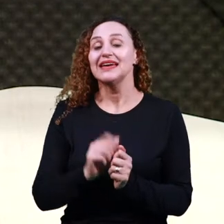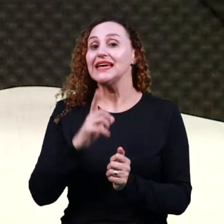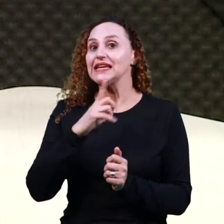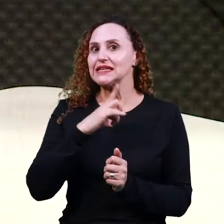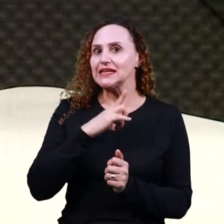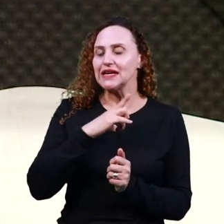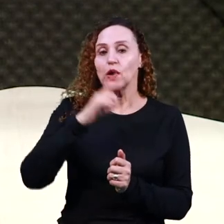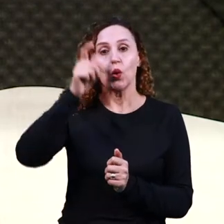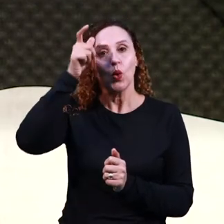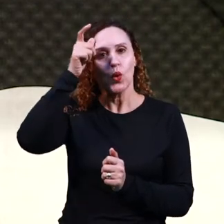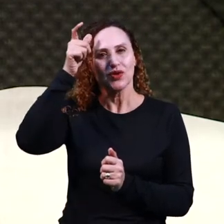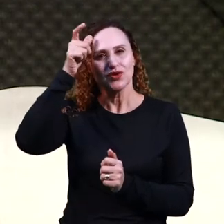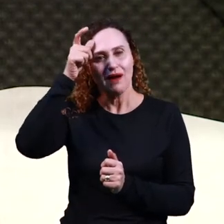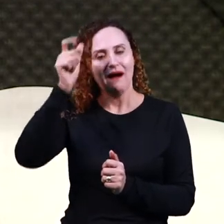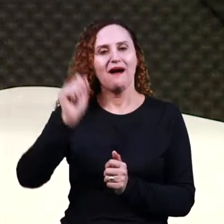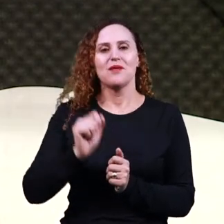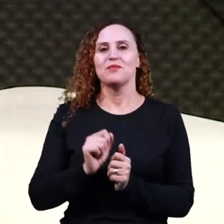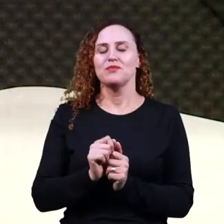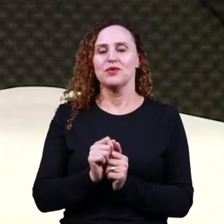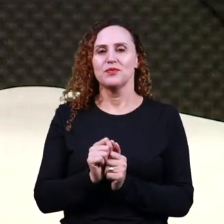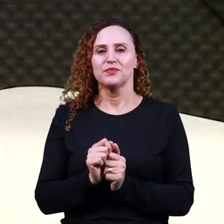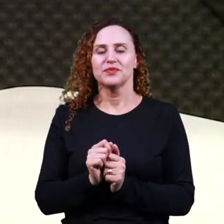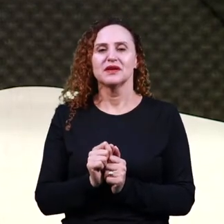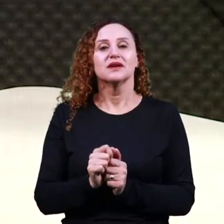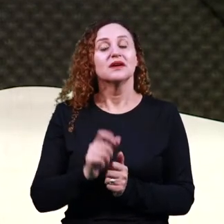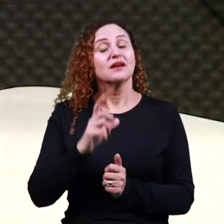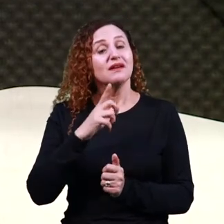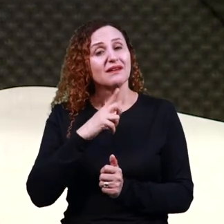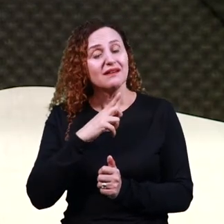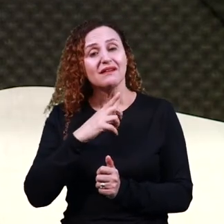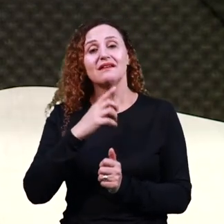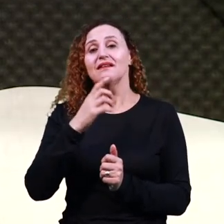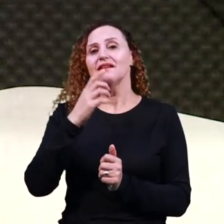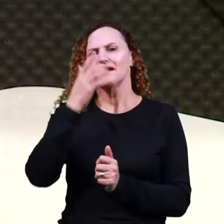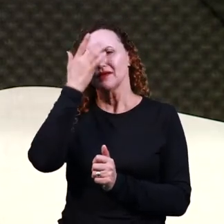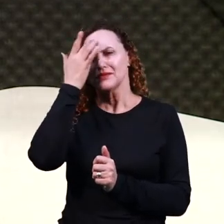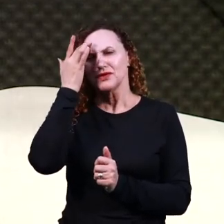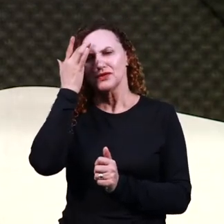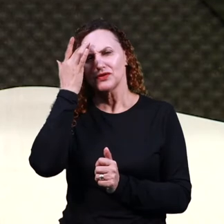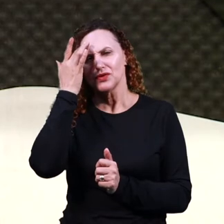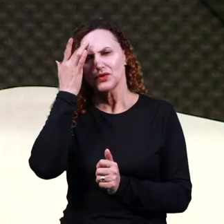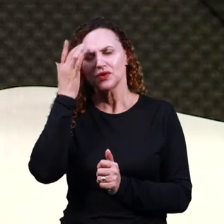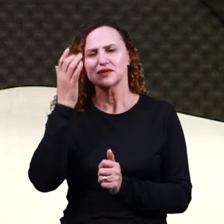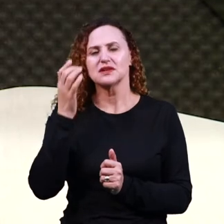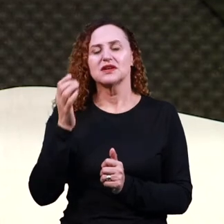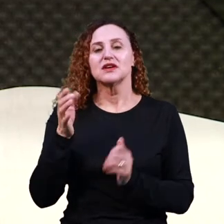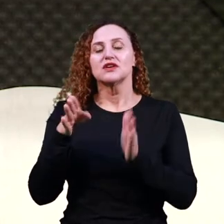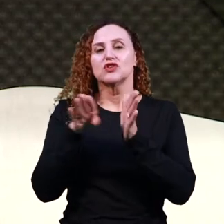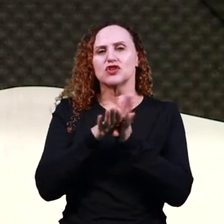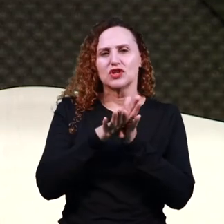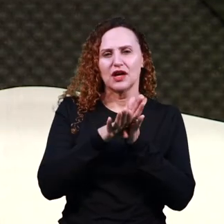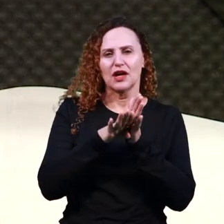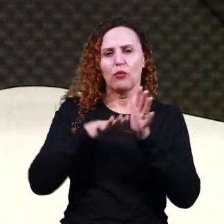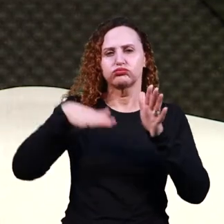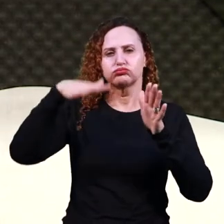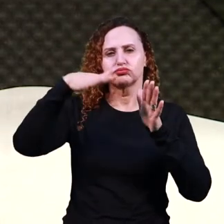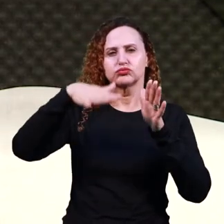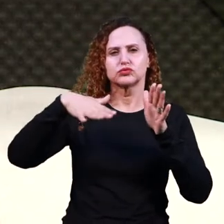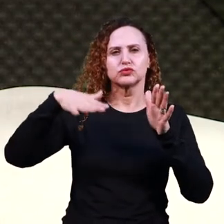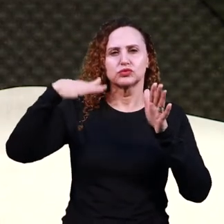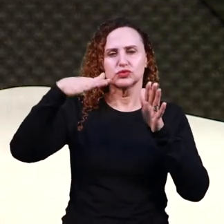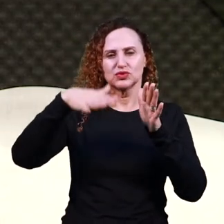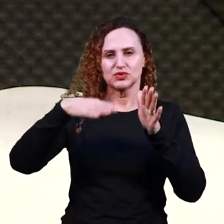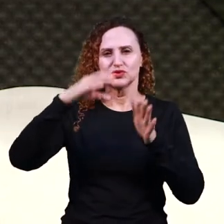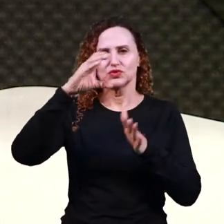e o Anjo, que ficam no cais, e as pessoas vão chegando, ou seja, vão morrendo, e ficam